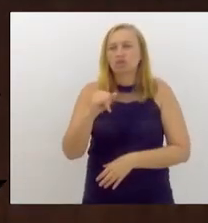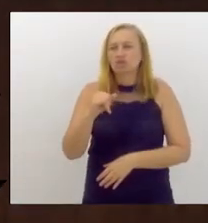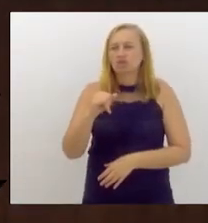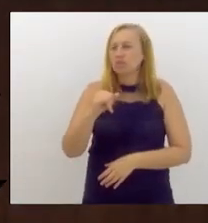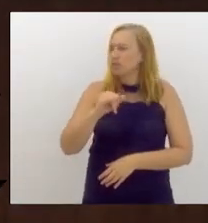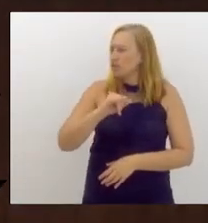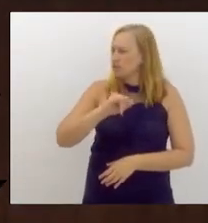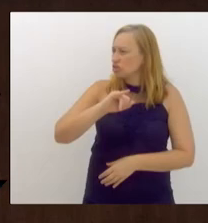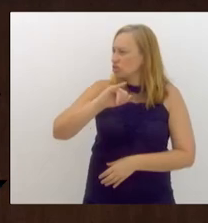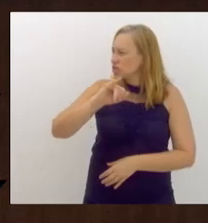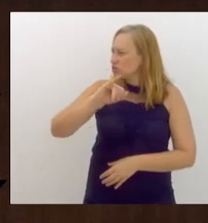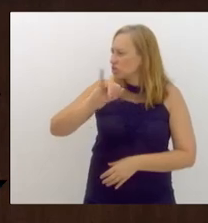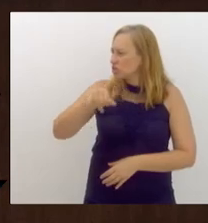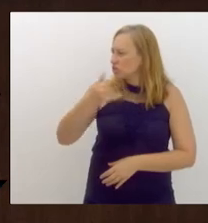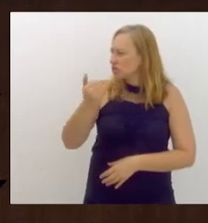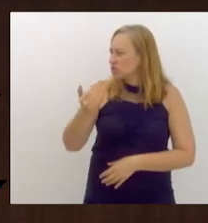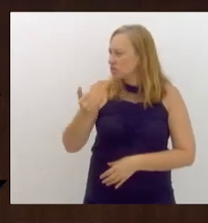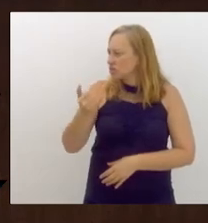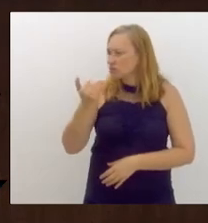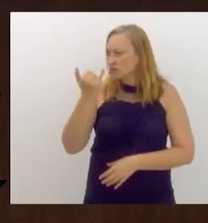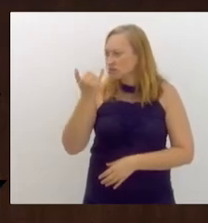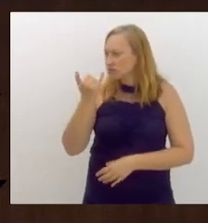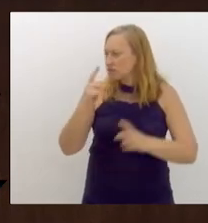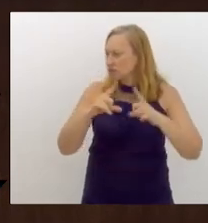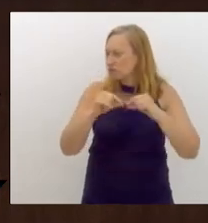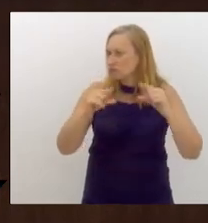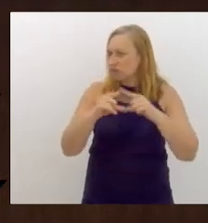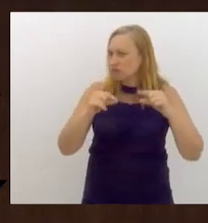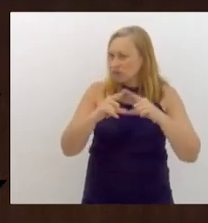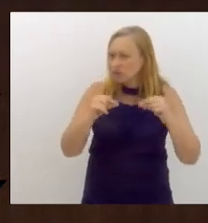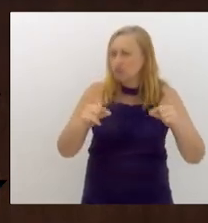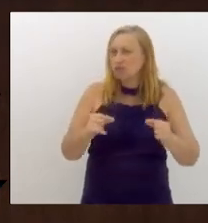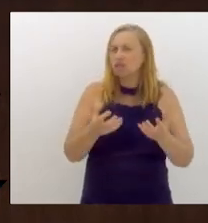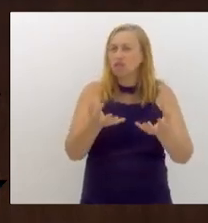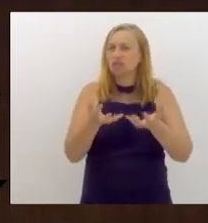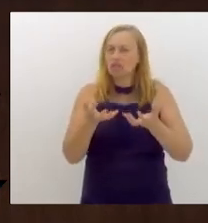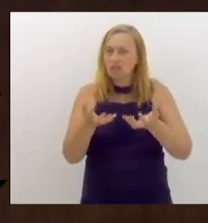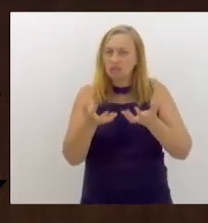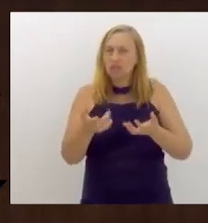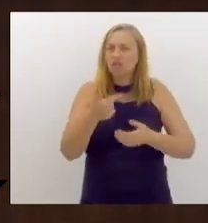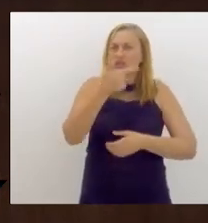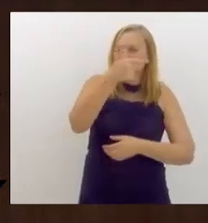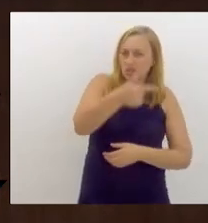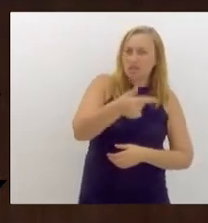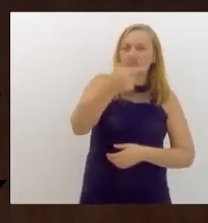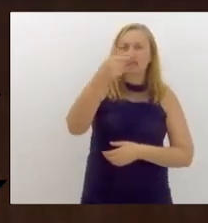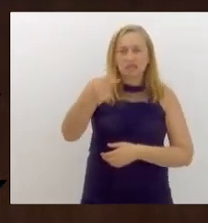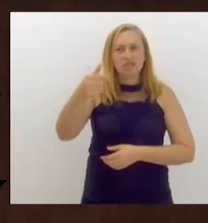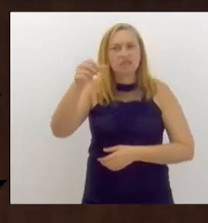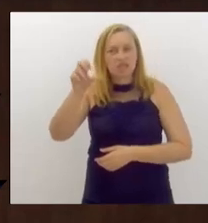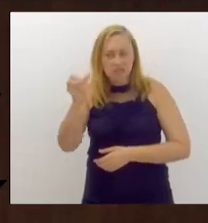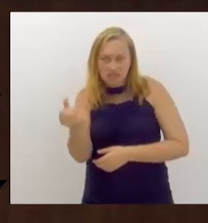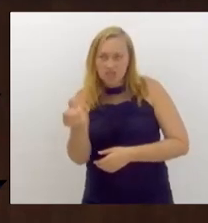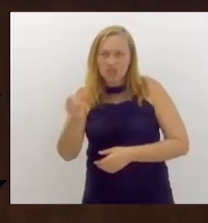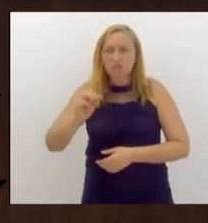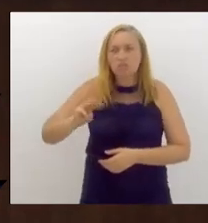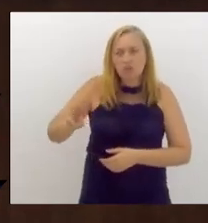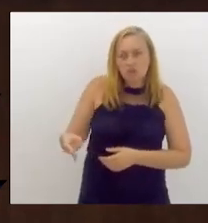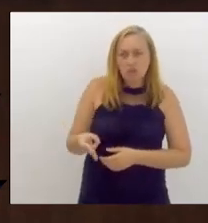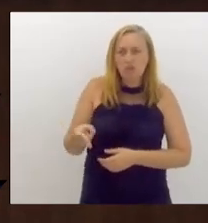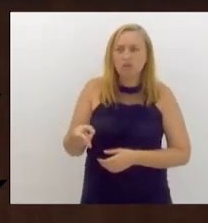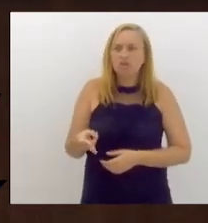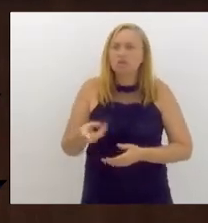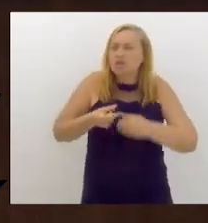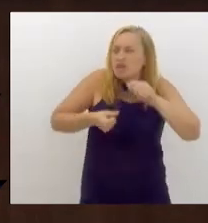isso na época, já que esse recurso foi repassado para o Estado, 276 milhões ano passado, para